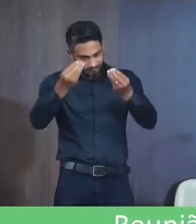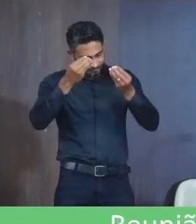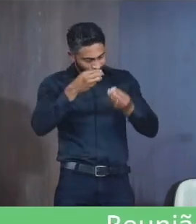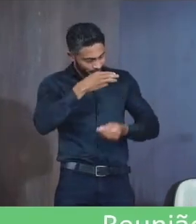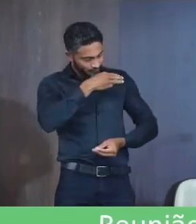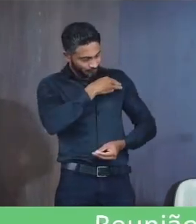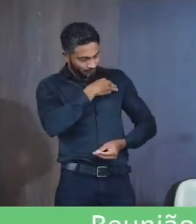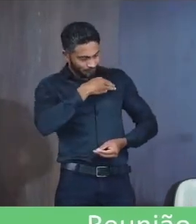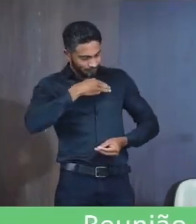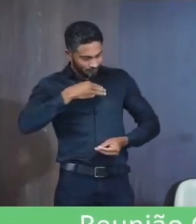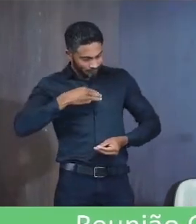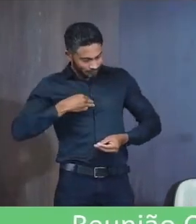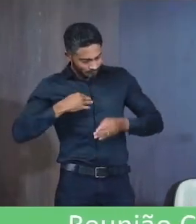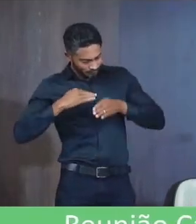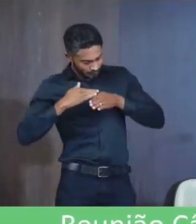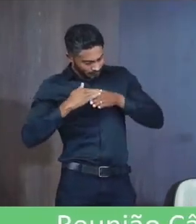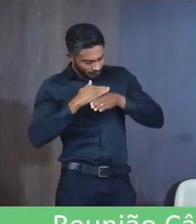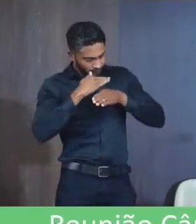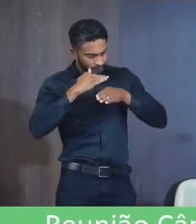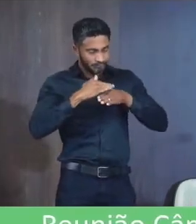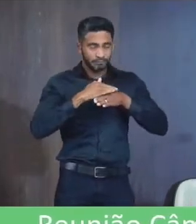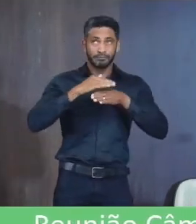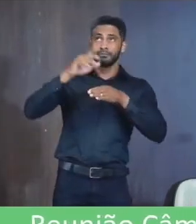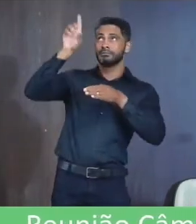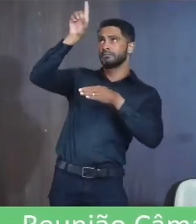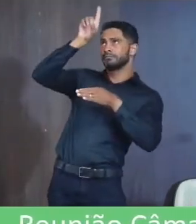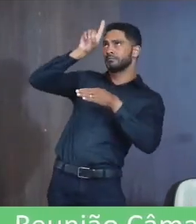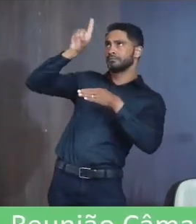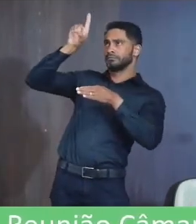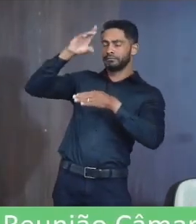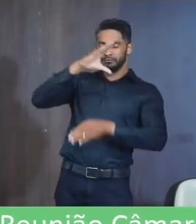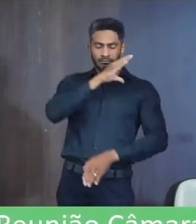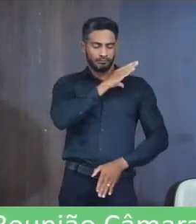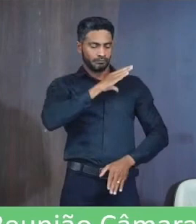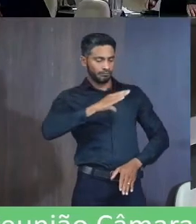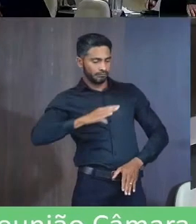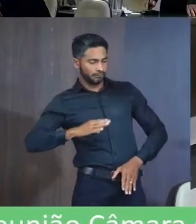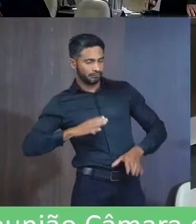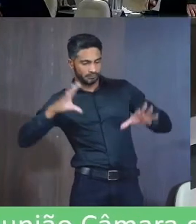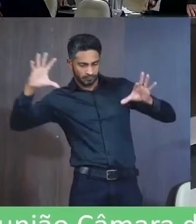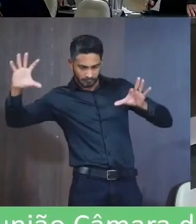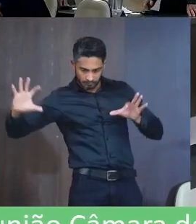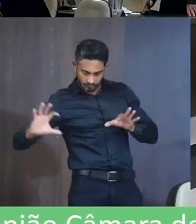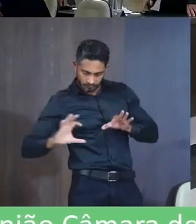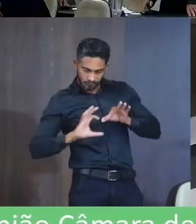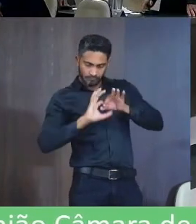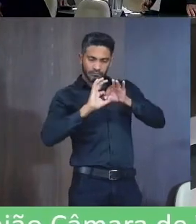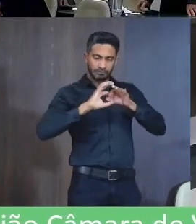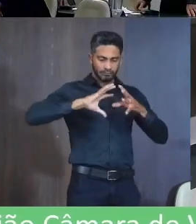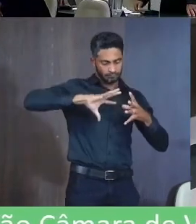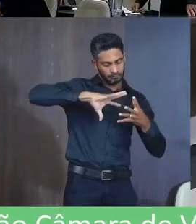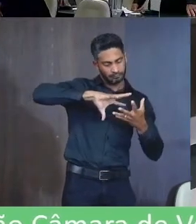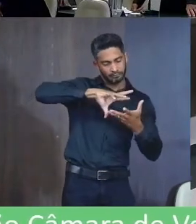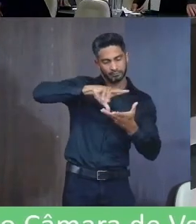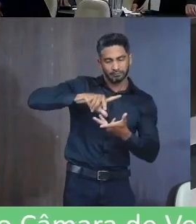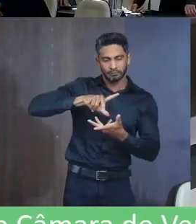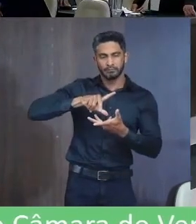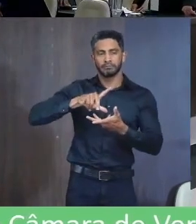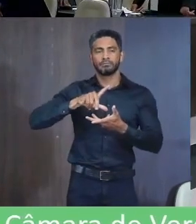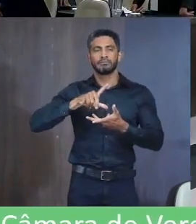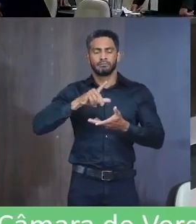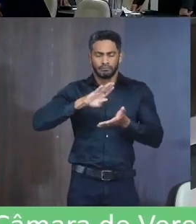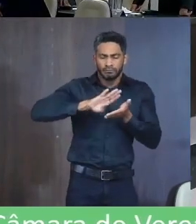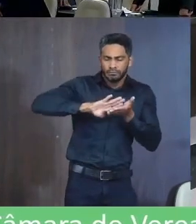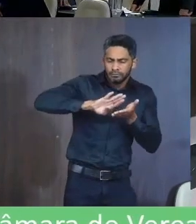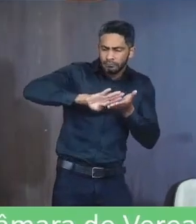Ou seja Que Deus em Cristo Estava reconciliando consigo o mundo Não levando em conta Os